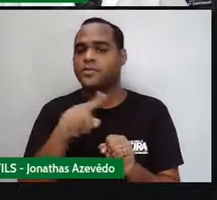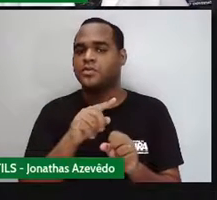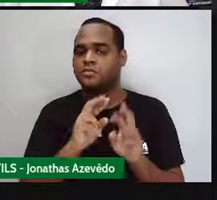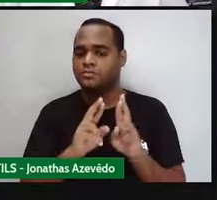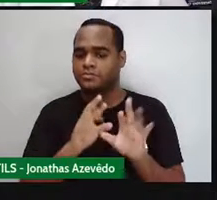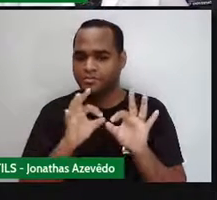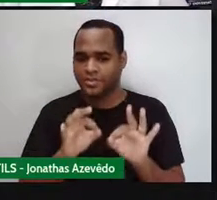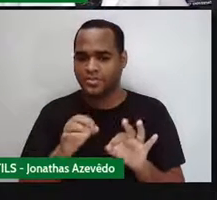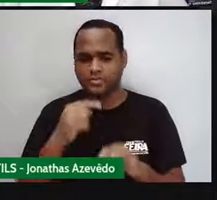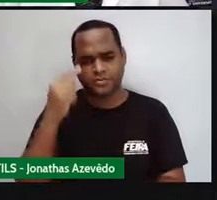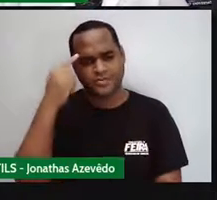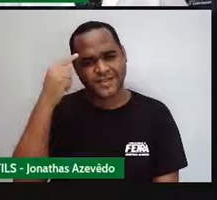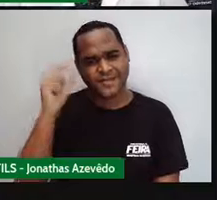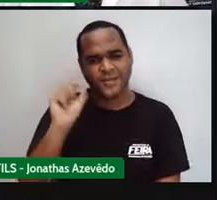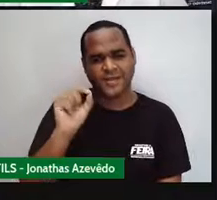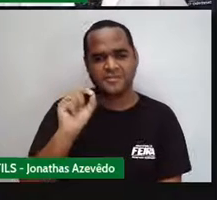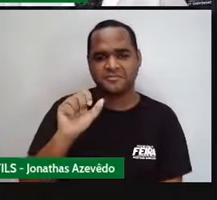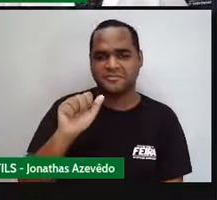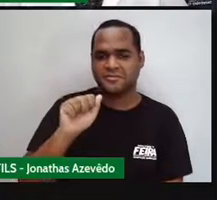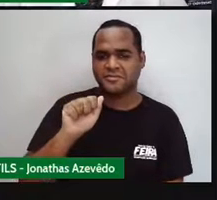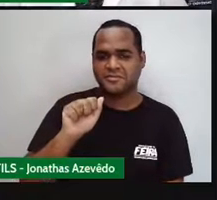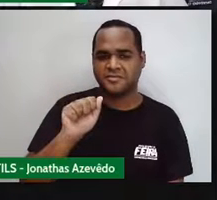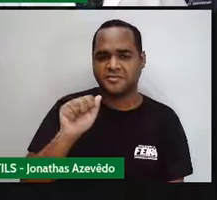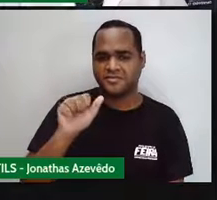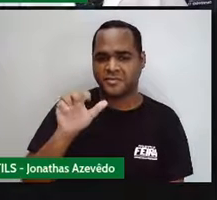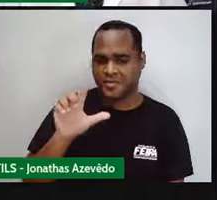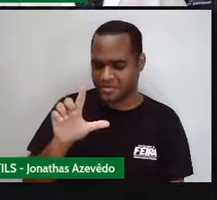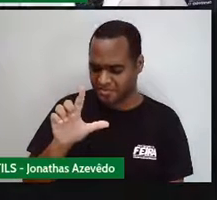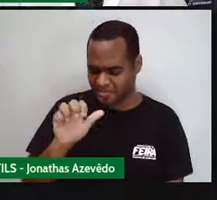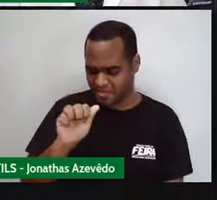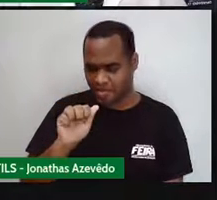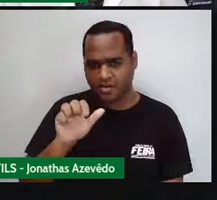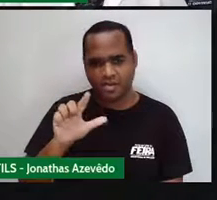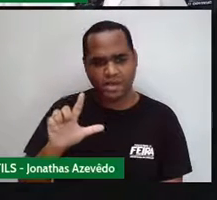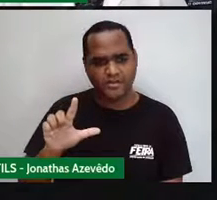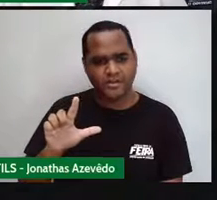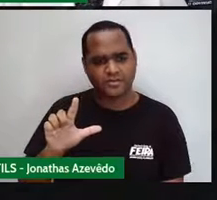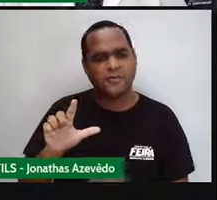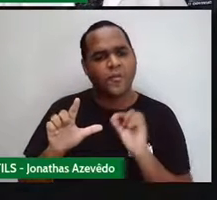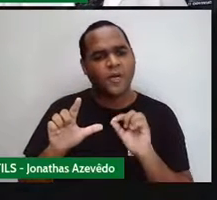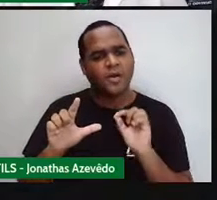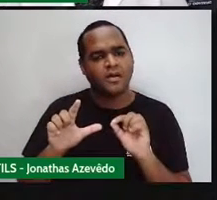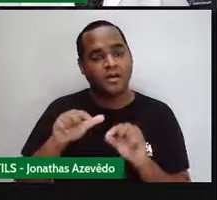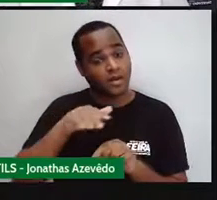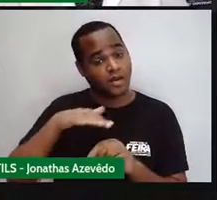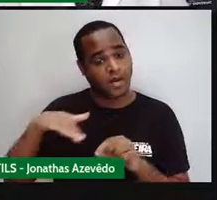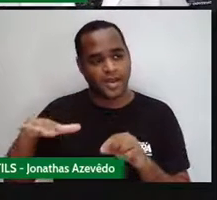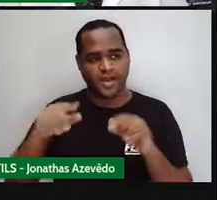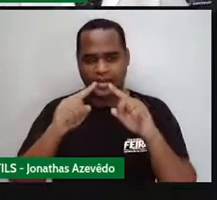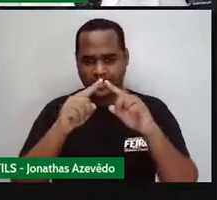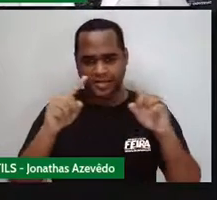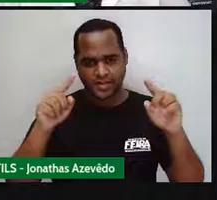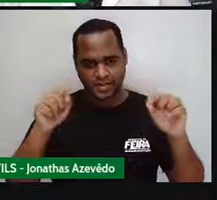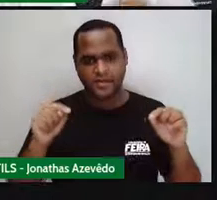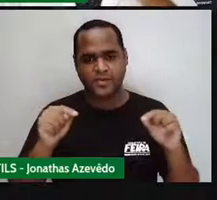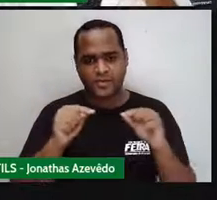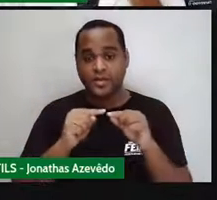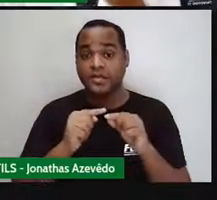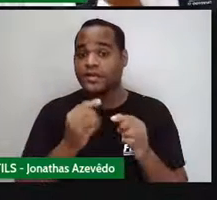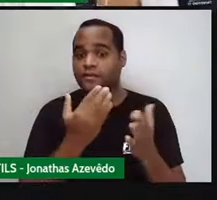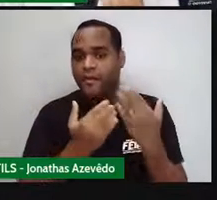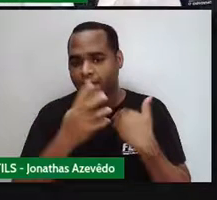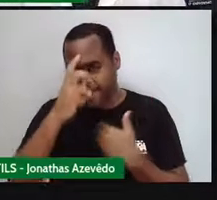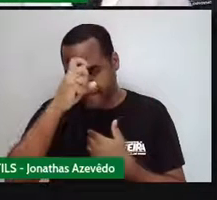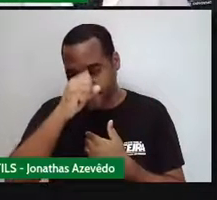um AL. O que é esse AL? Esse AL vai significar a área do losango, tá? Então, vamos assim. Como é que a gente vai